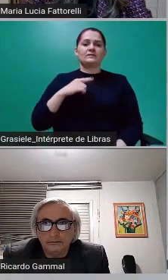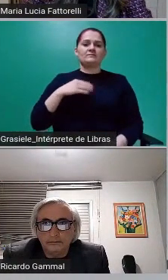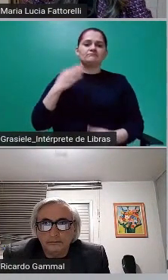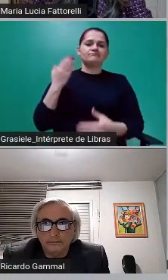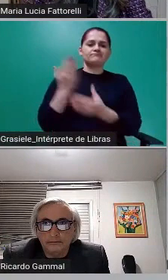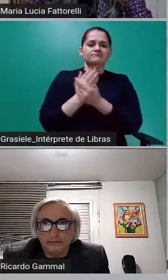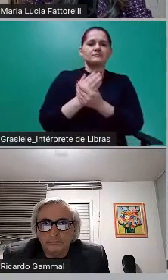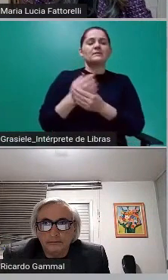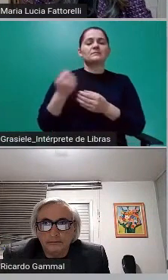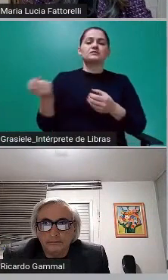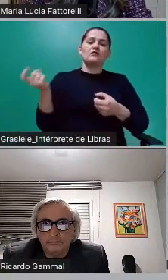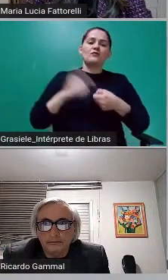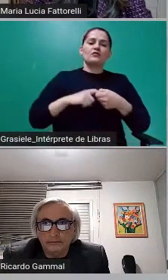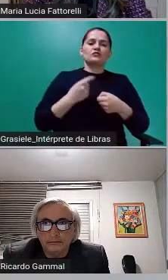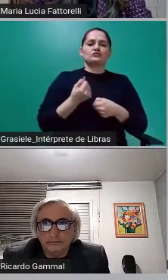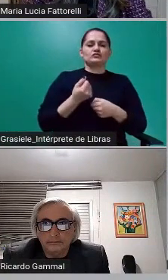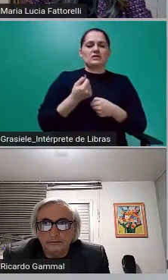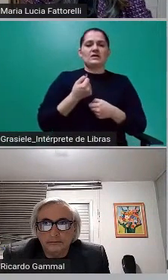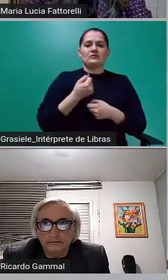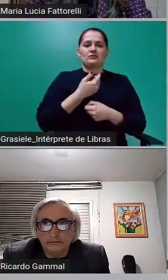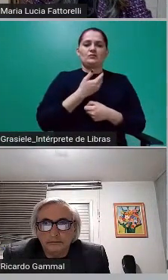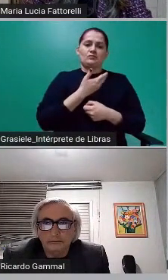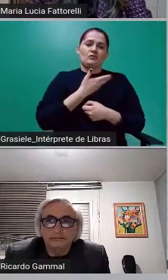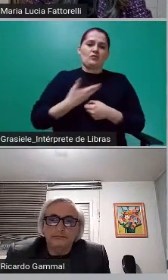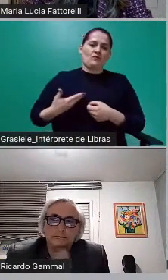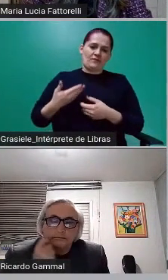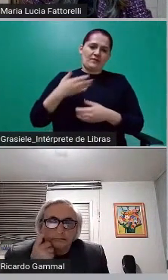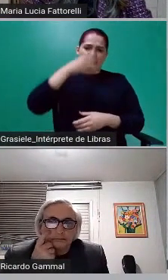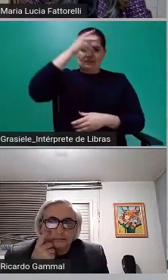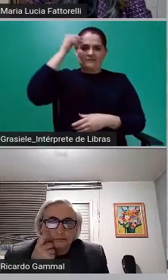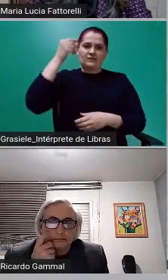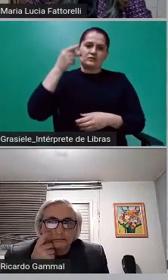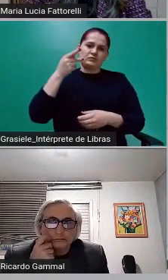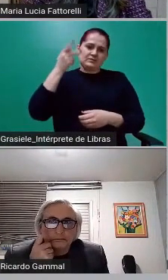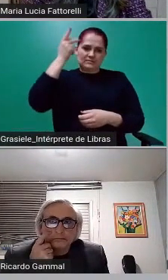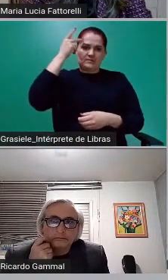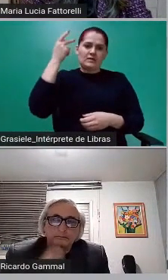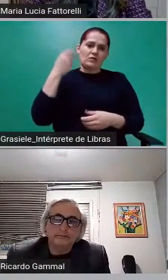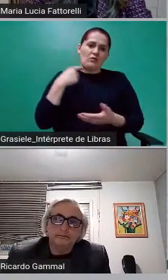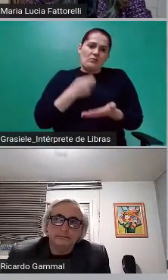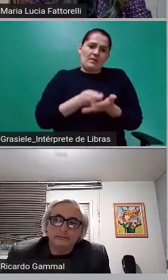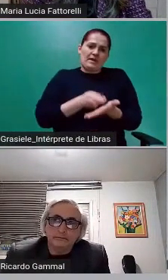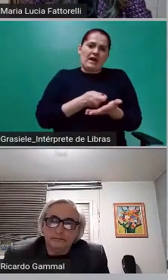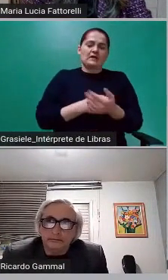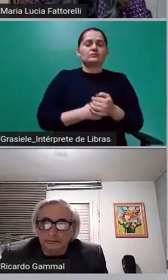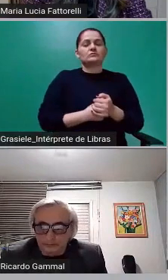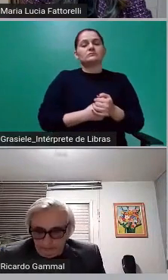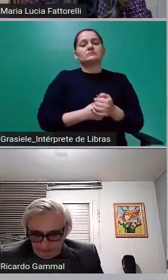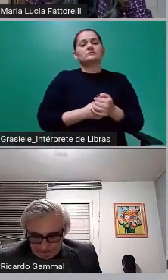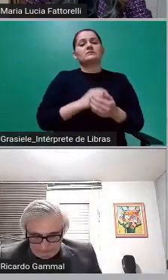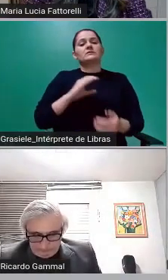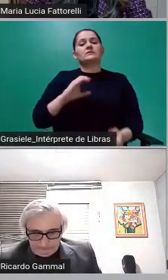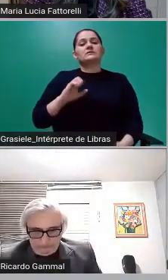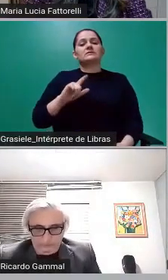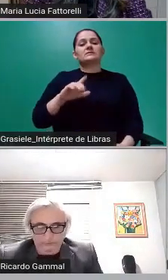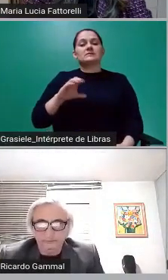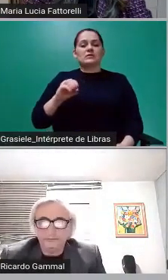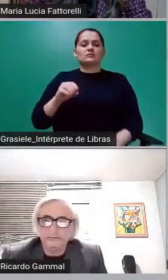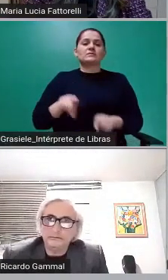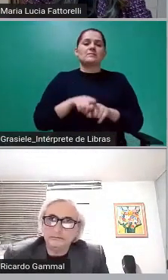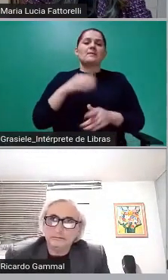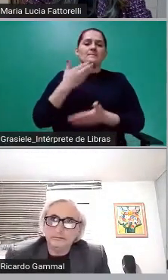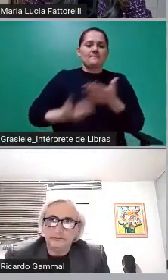o Celso Pitta teve vários processos, condenações e perda do cargo, 15 corretoras sofreram